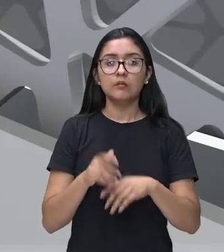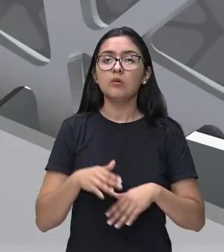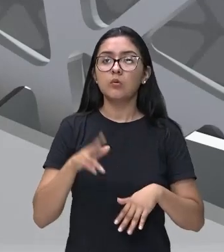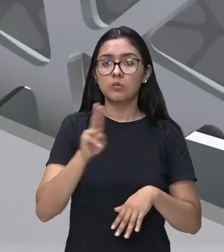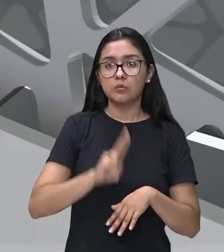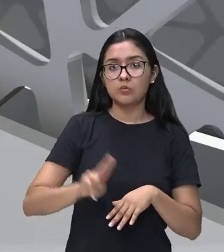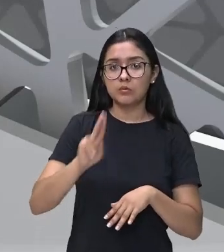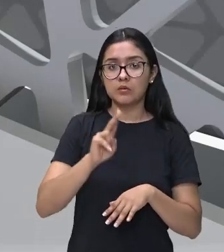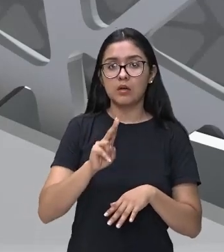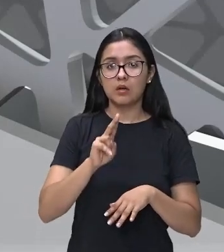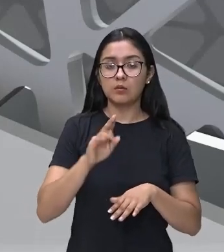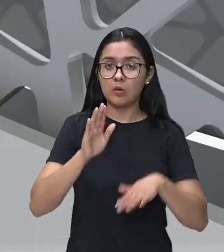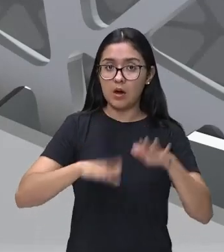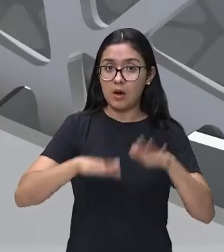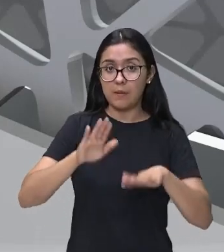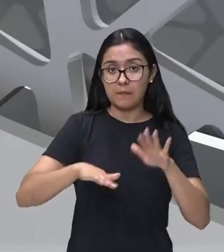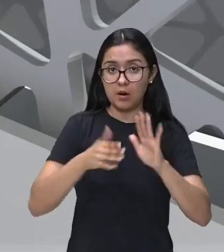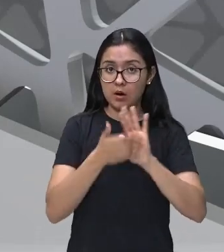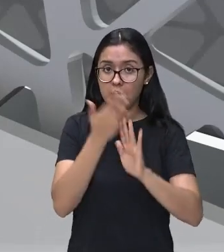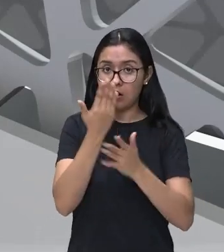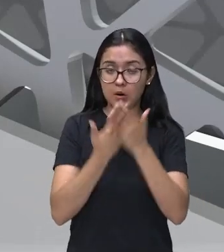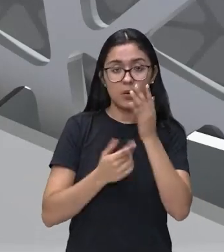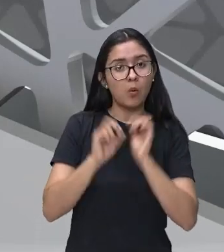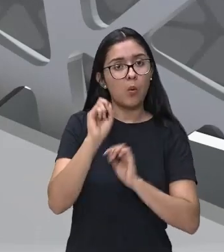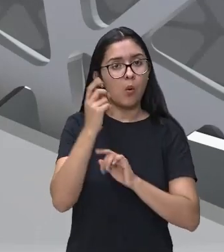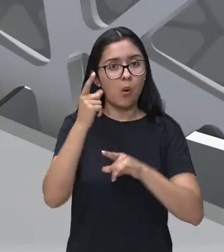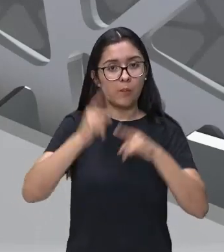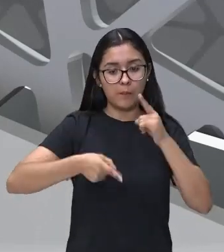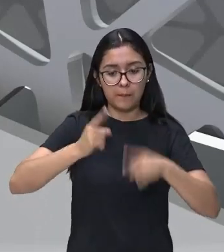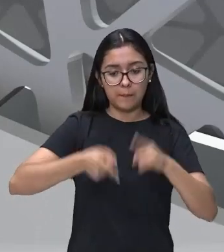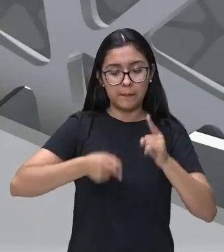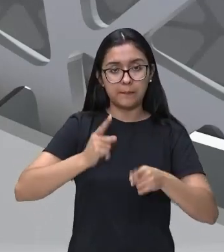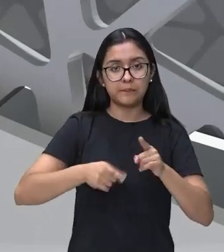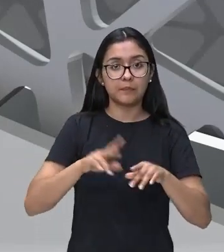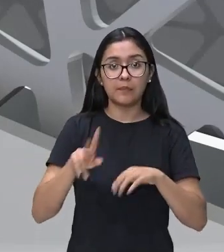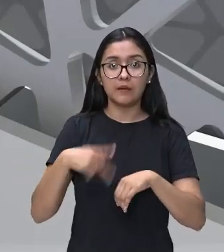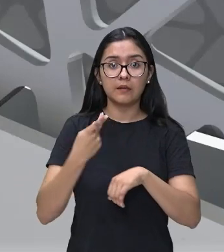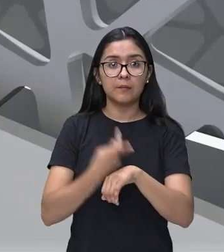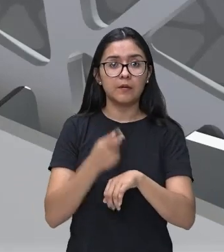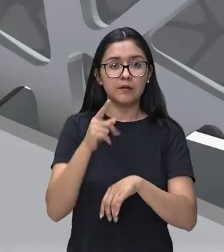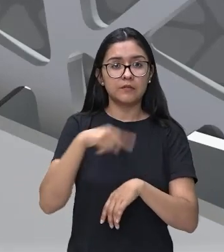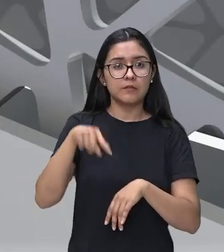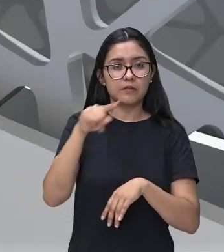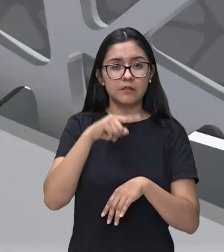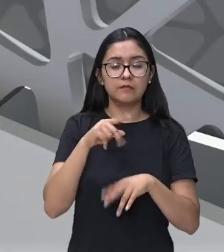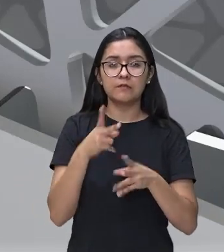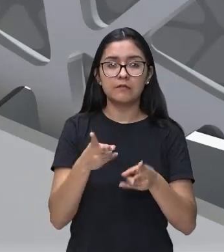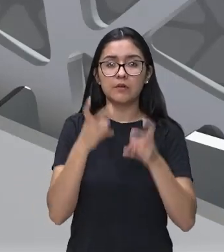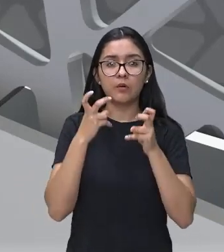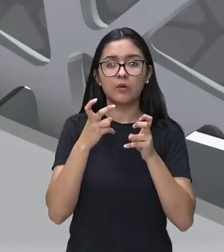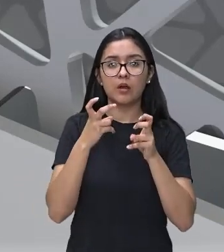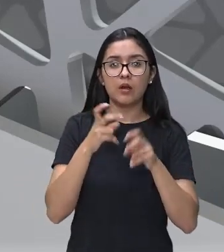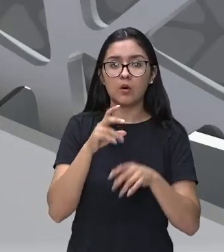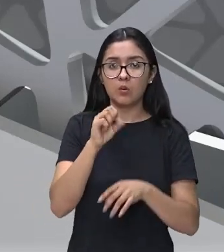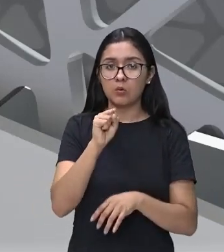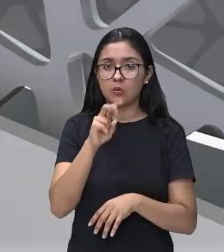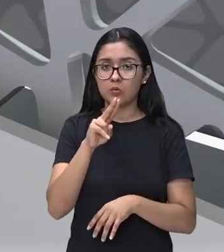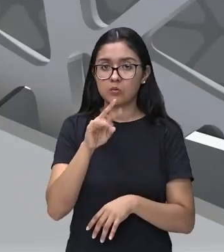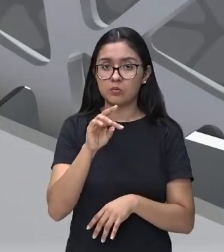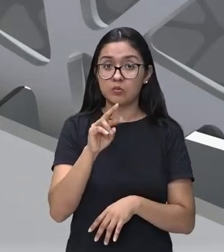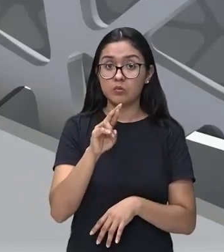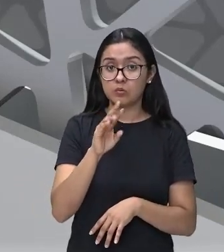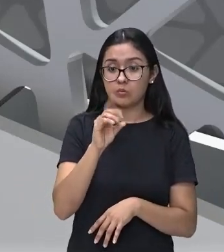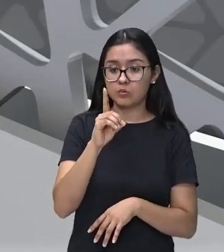através da batida das mãos ou através de uma baqueta. E depois vocês viram também um surdo, que ele é manipulado ali através da